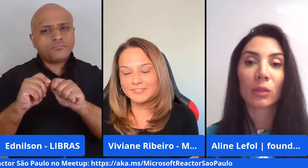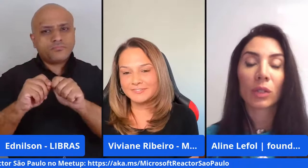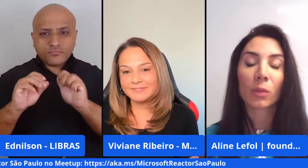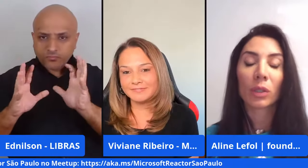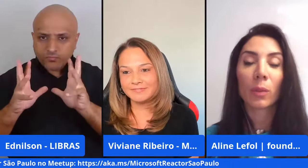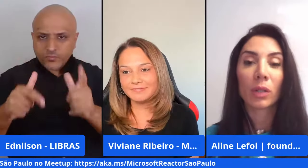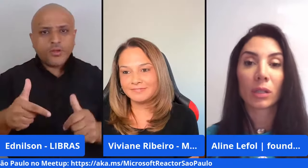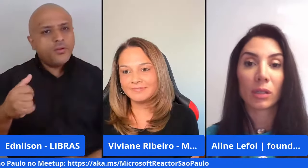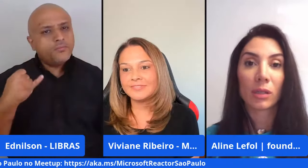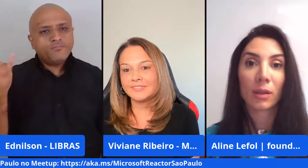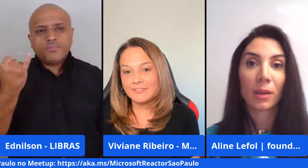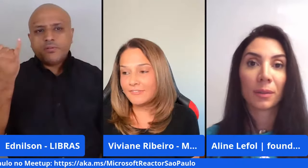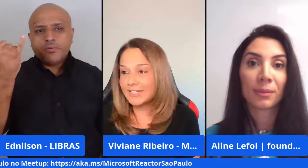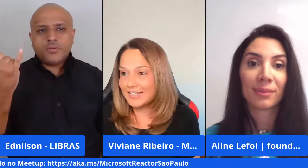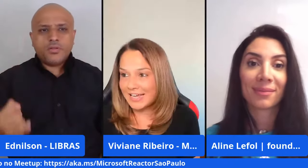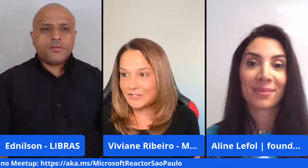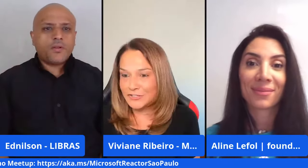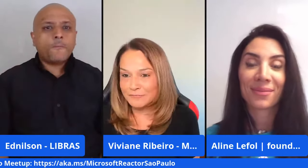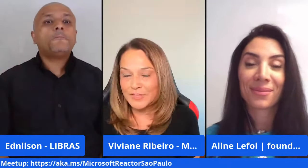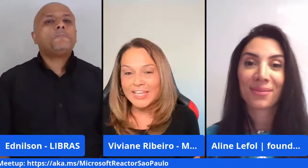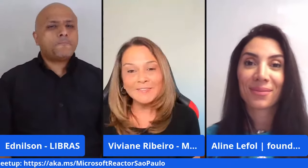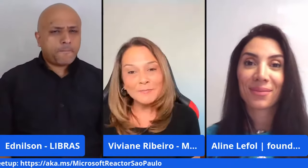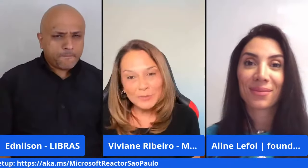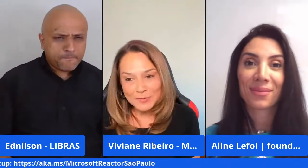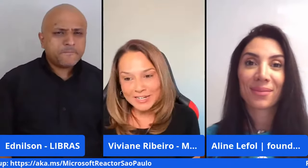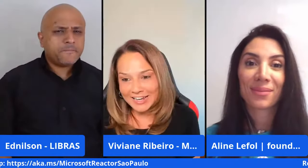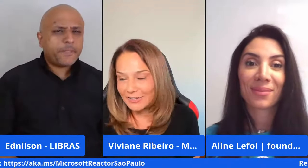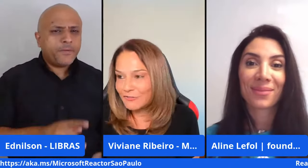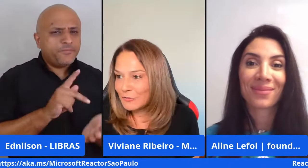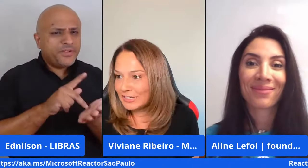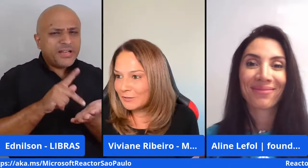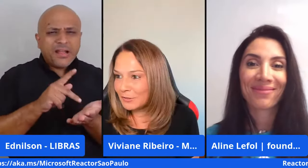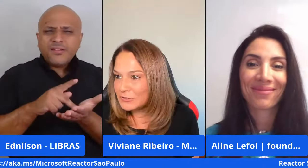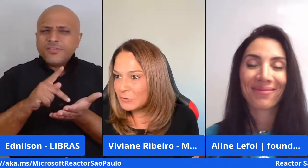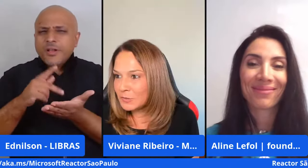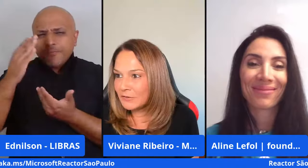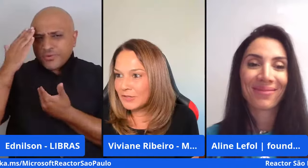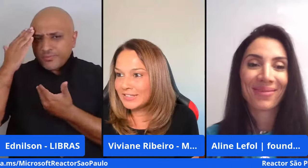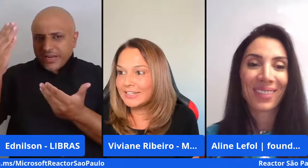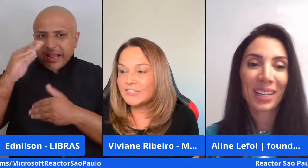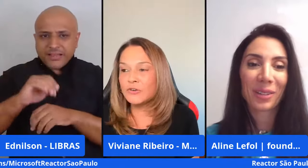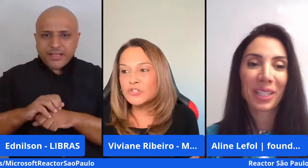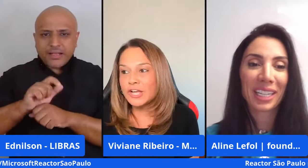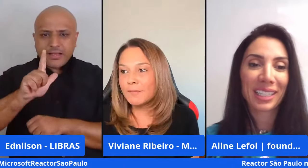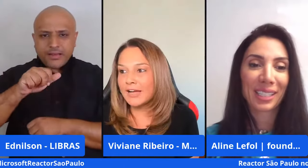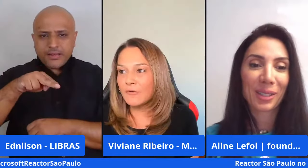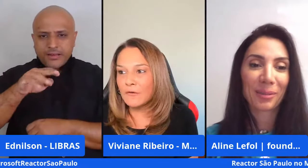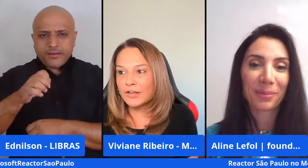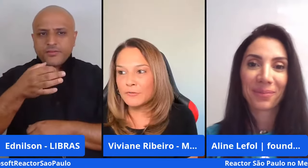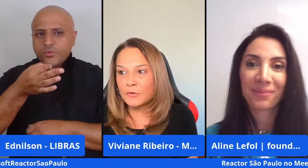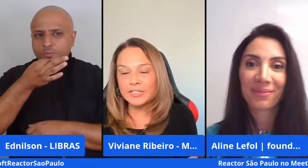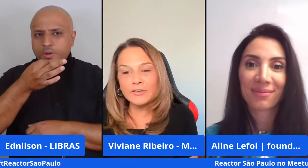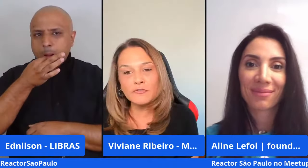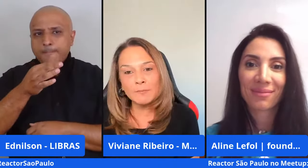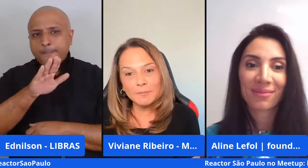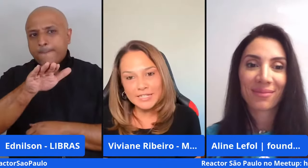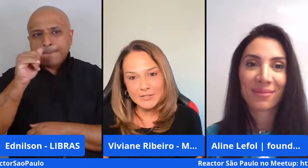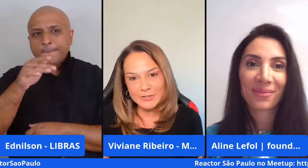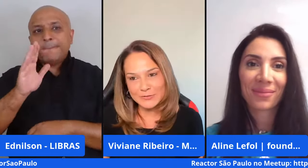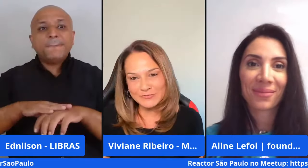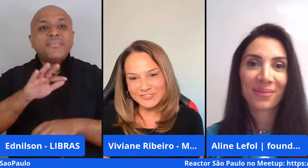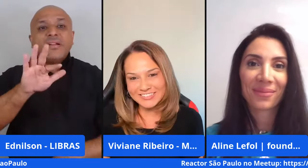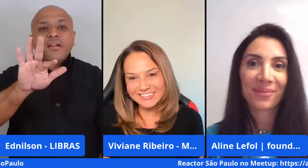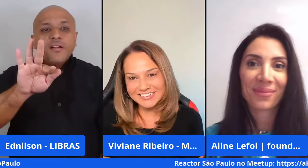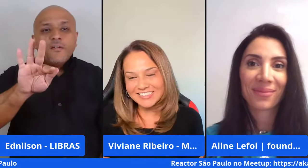são fatores muito importantes. Verdade. Muito obrigada, Violine, pela sua opinião aqui. Deixa eu chamar agora um pouquinho o